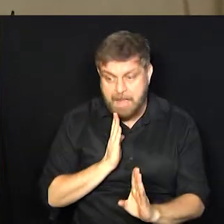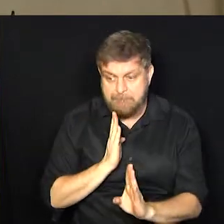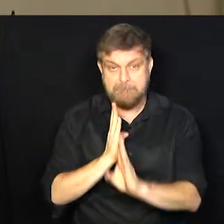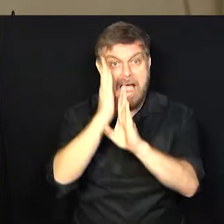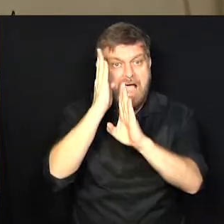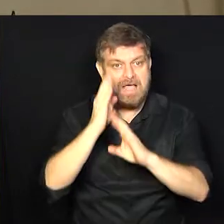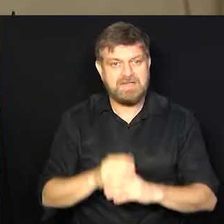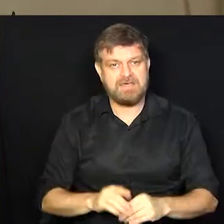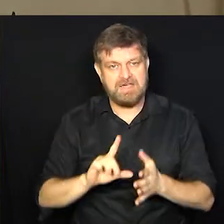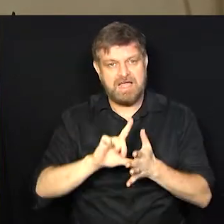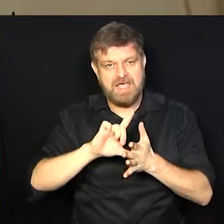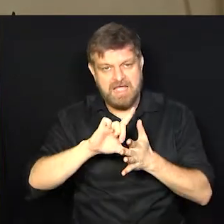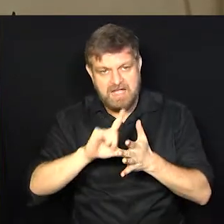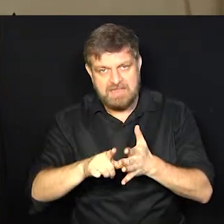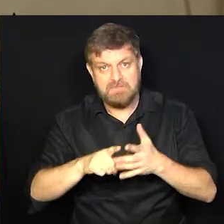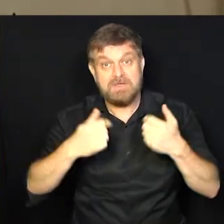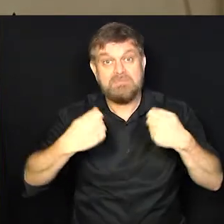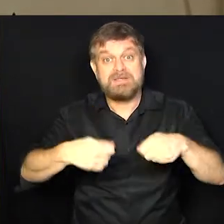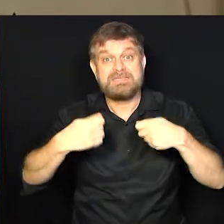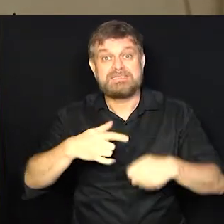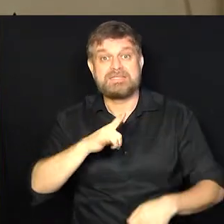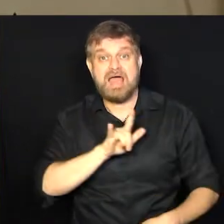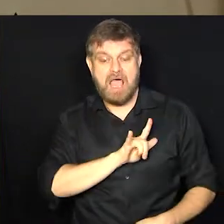É... E depois você precisa amar.